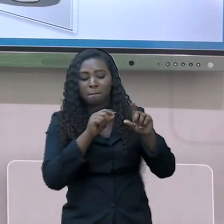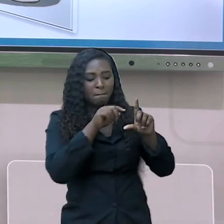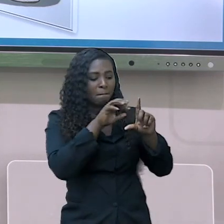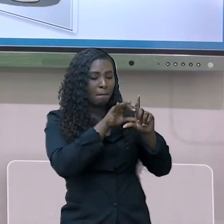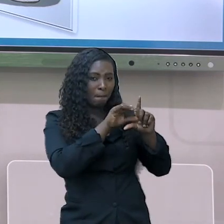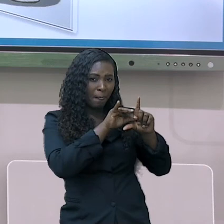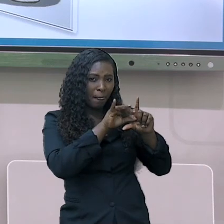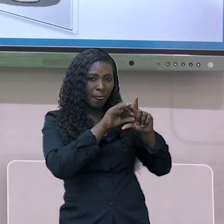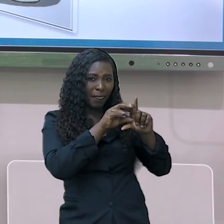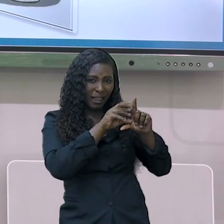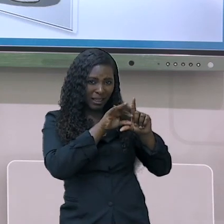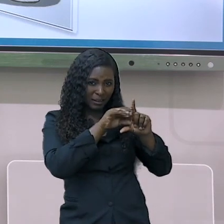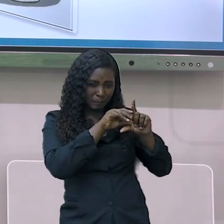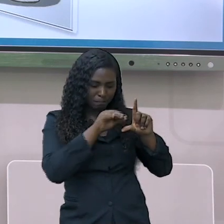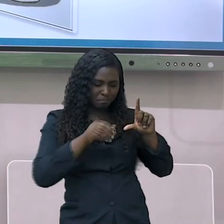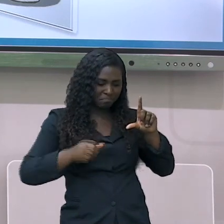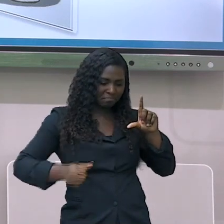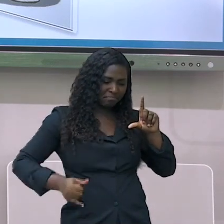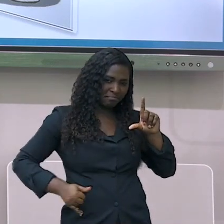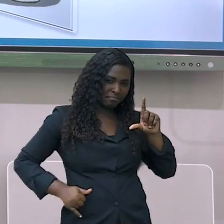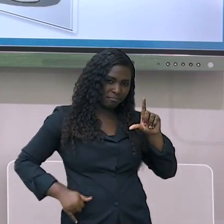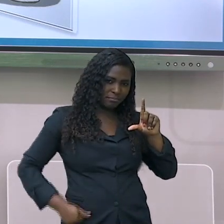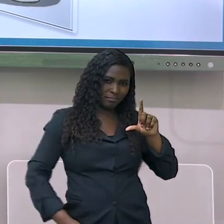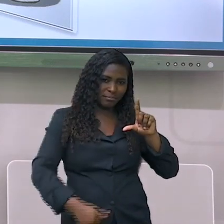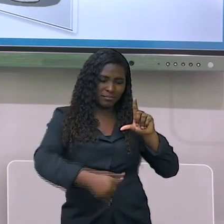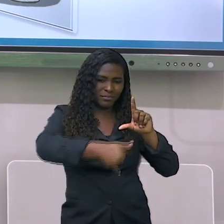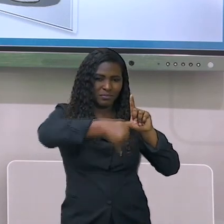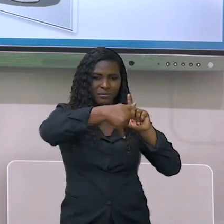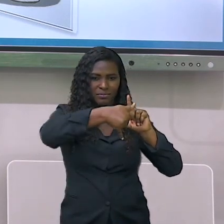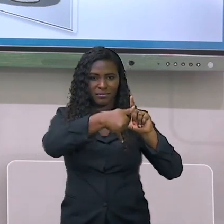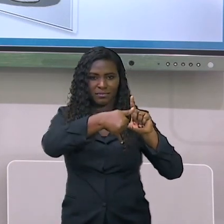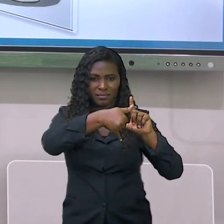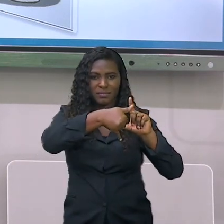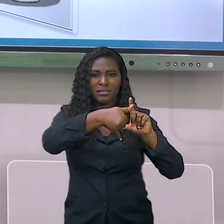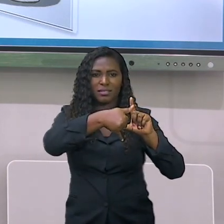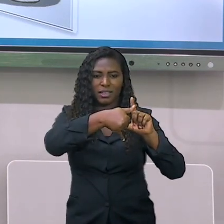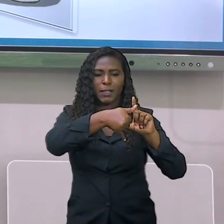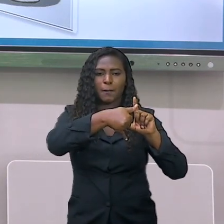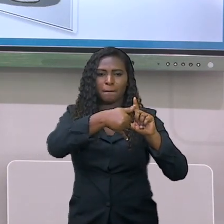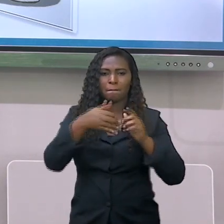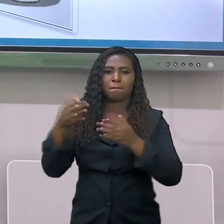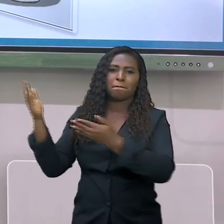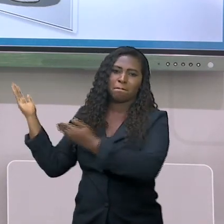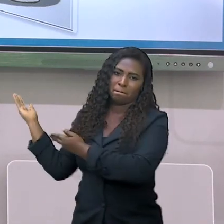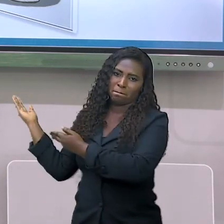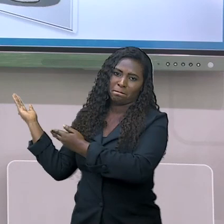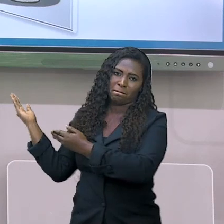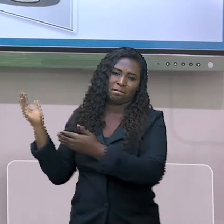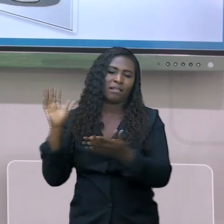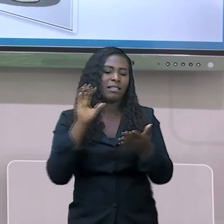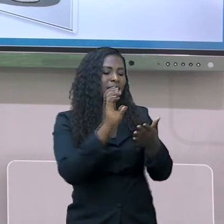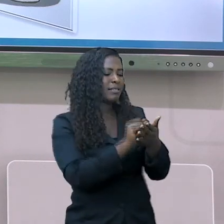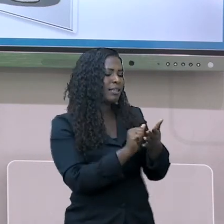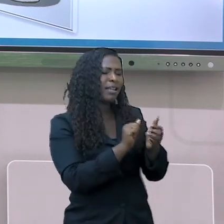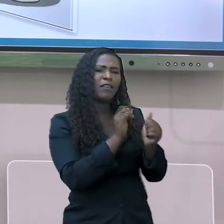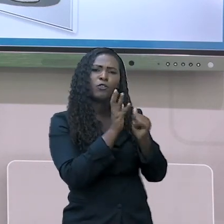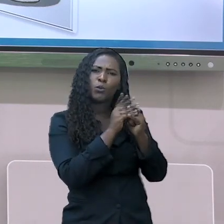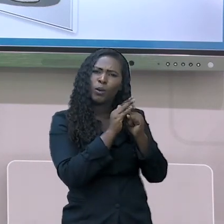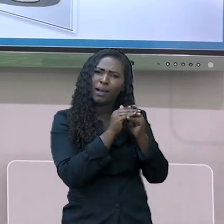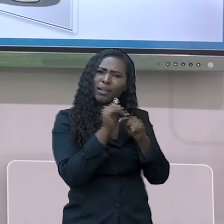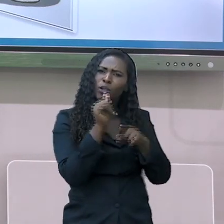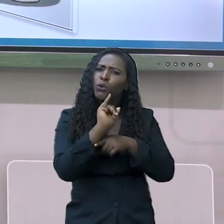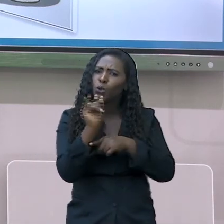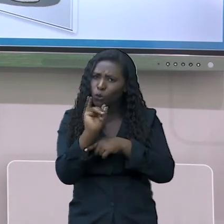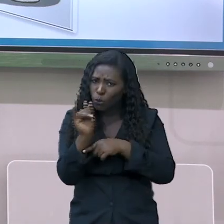você apontar a câmera do seu celular para a imagem que aparece aí no canto da tela. Se inscreva também no